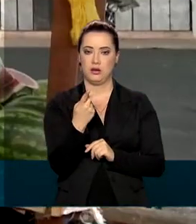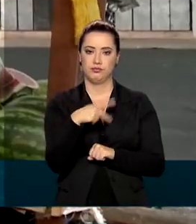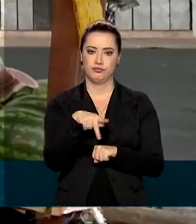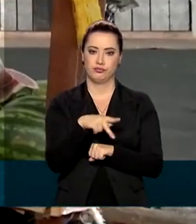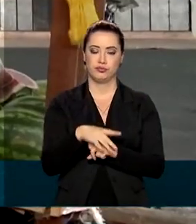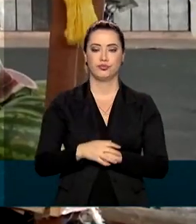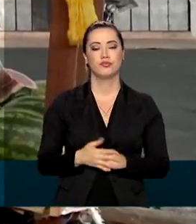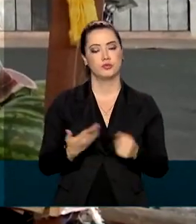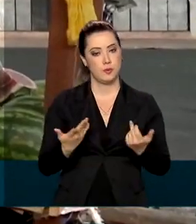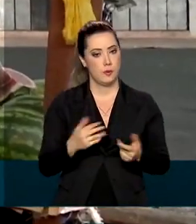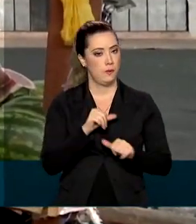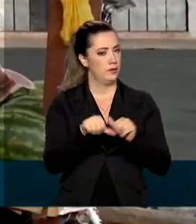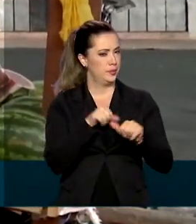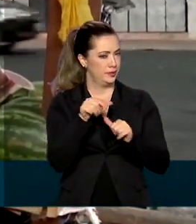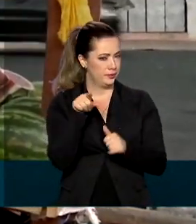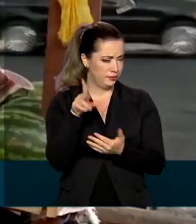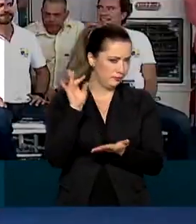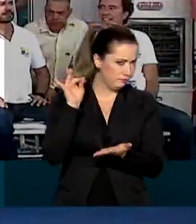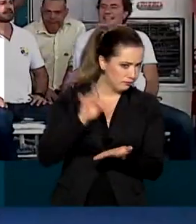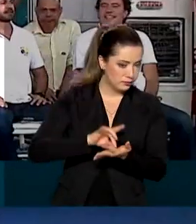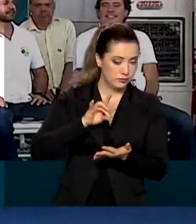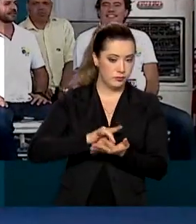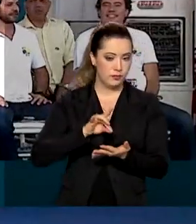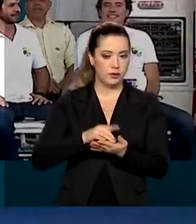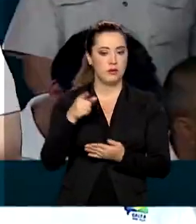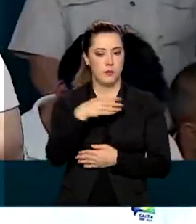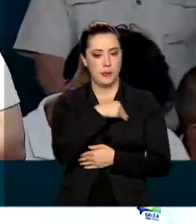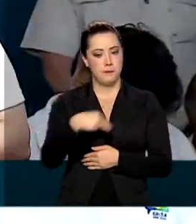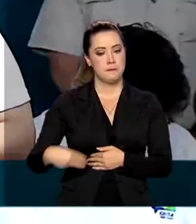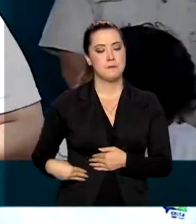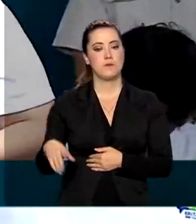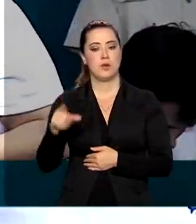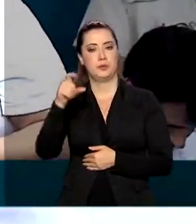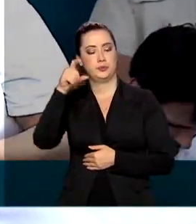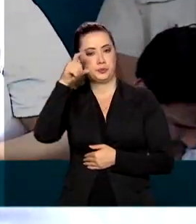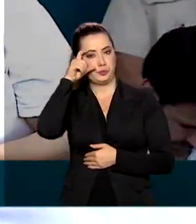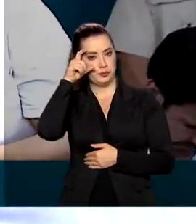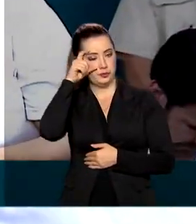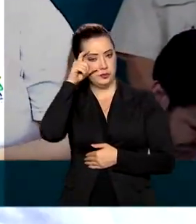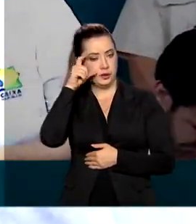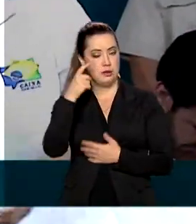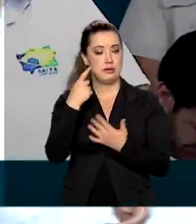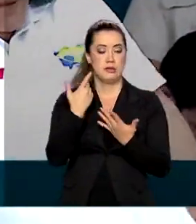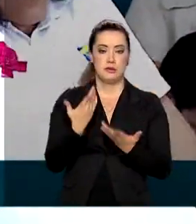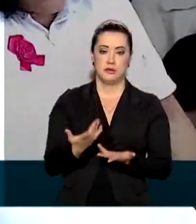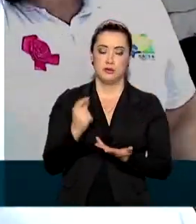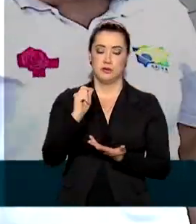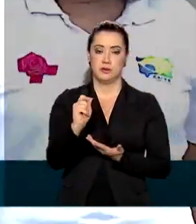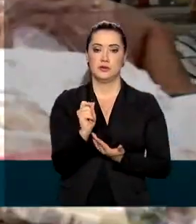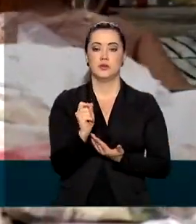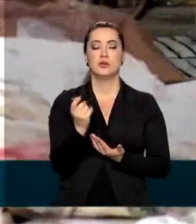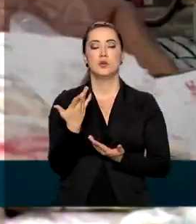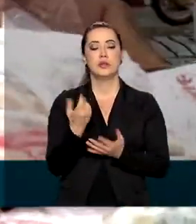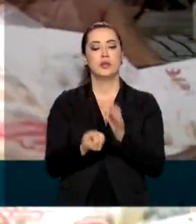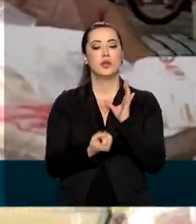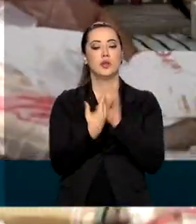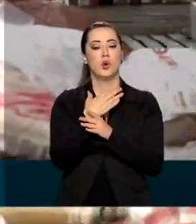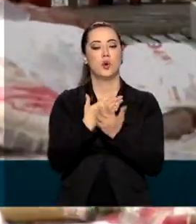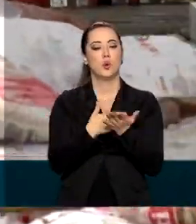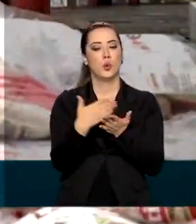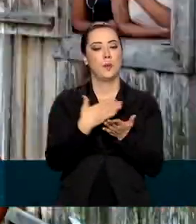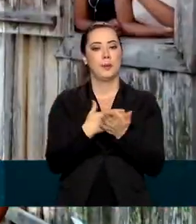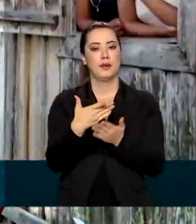país. Para mudar essa realidade, a ministra da Mulher e dos Direitos Humanos, Damaris Alves, criou no